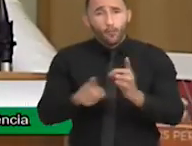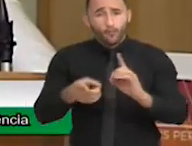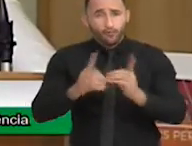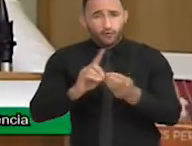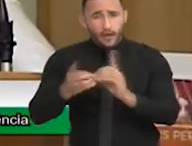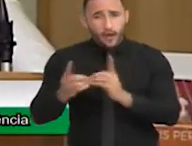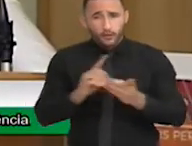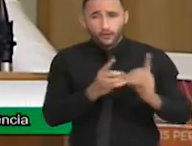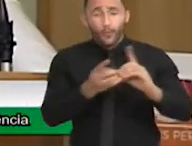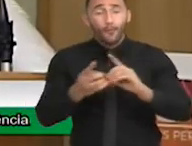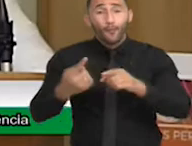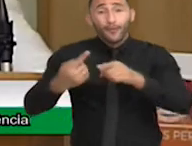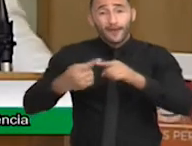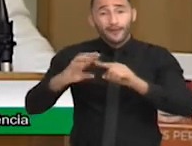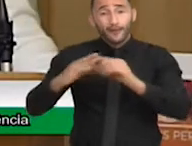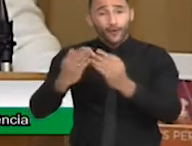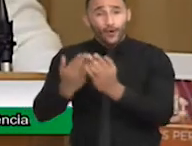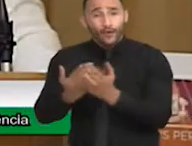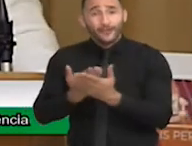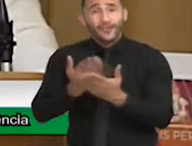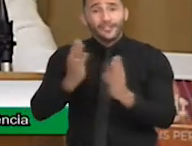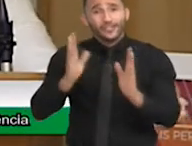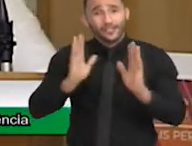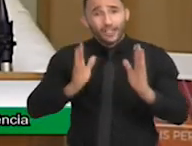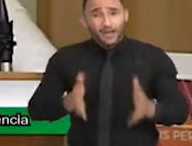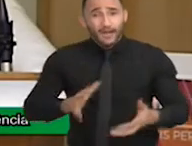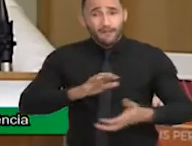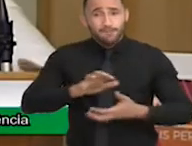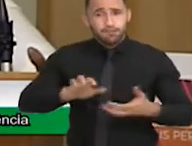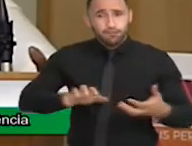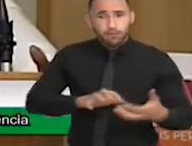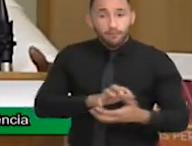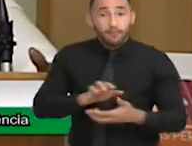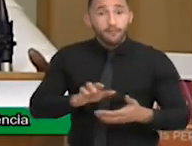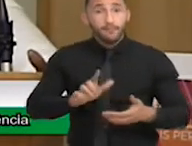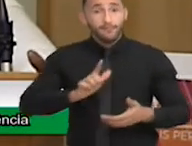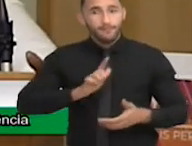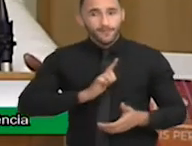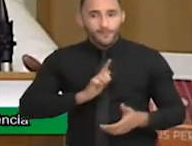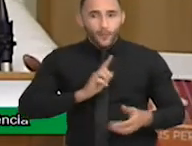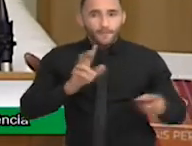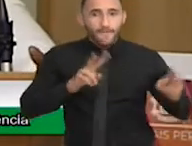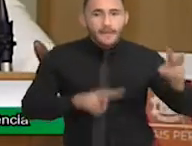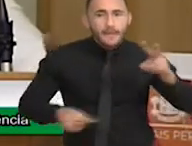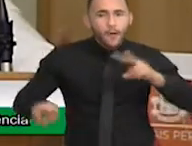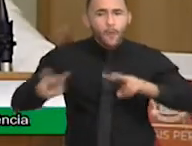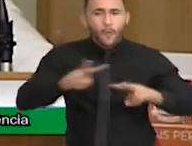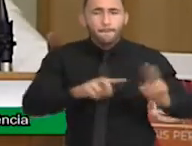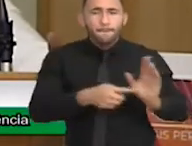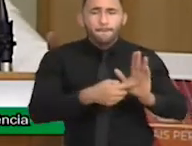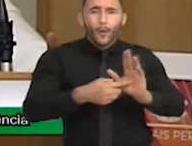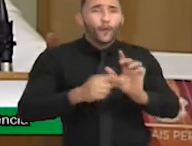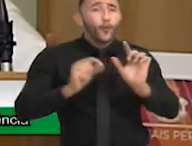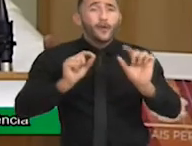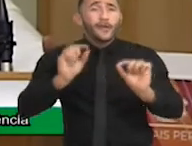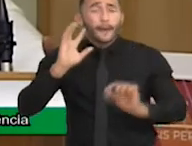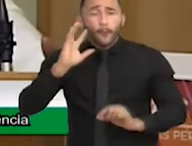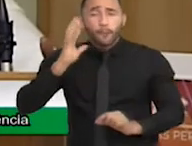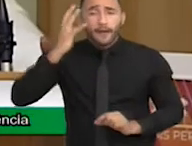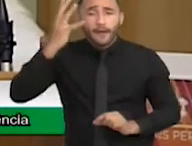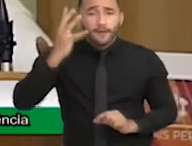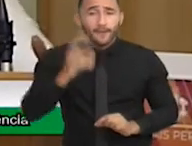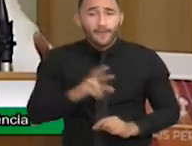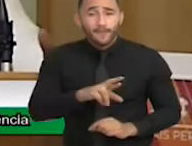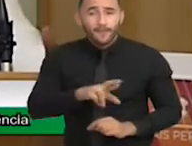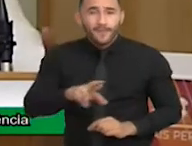escolas passaram por reformas. Então, trago hoje uma visão também assim, o que acontece, porque não é